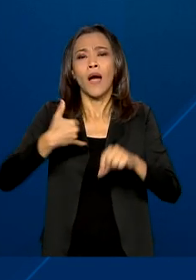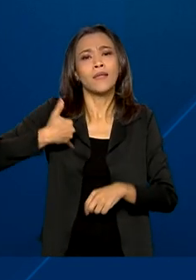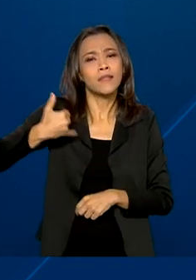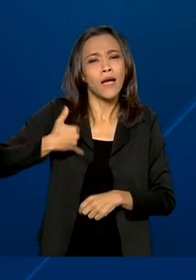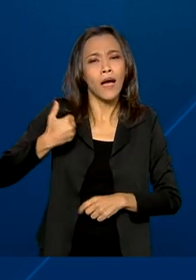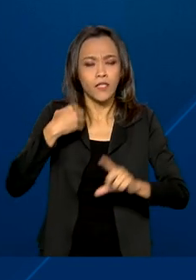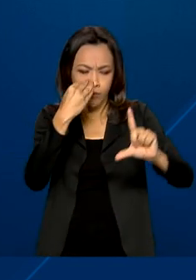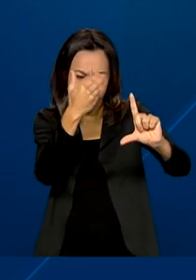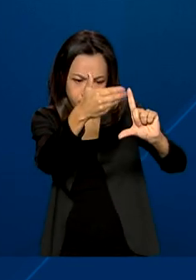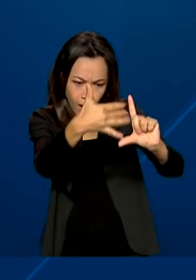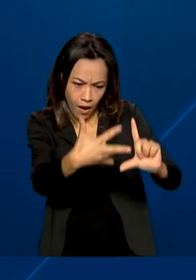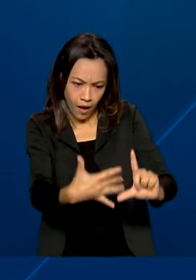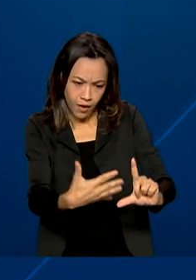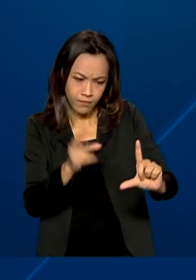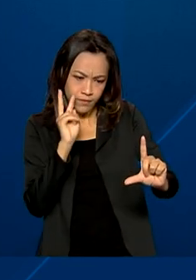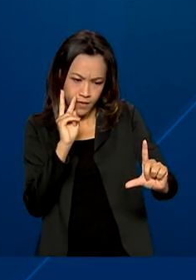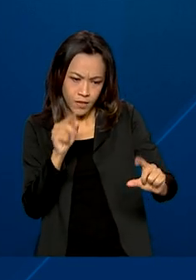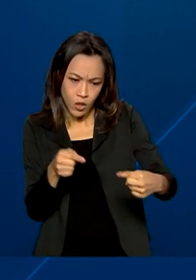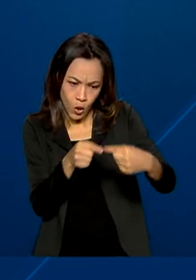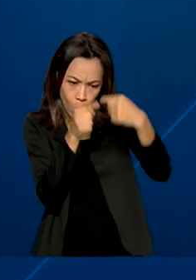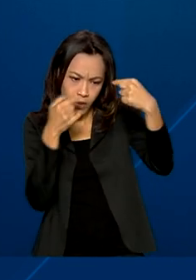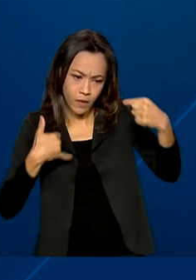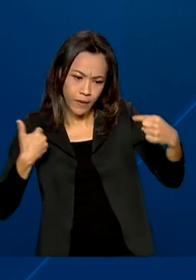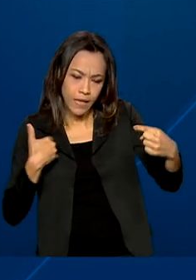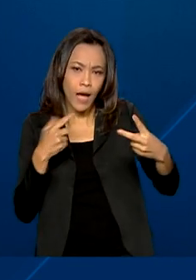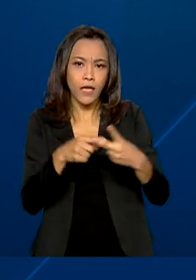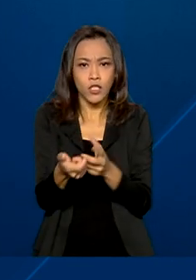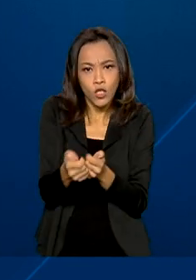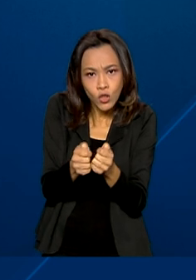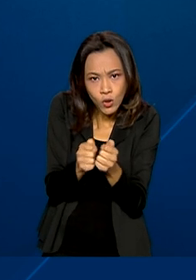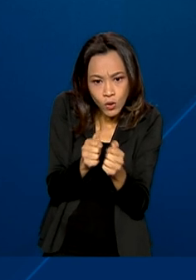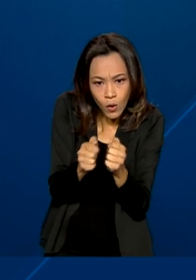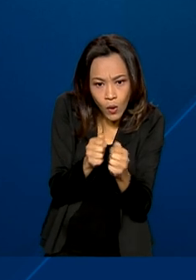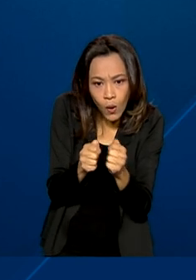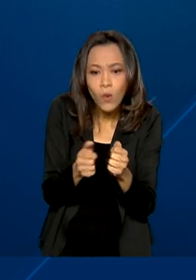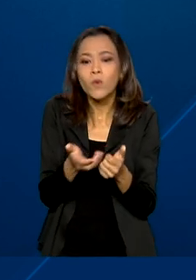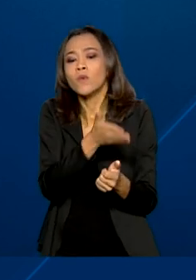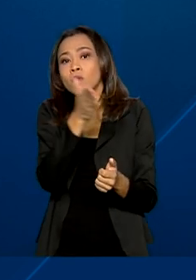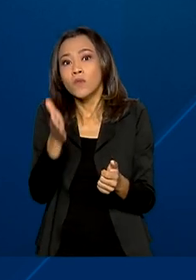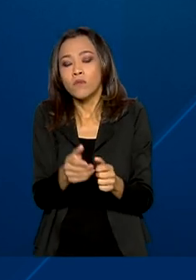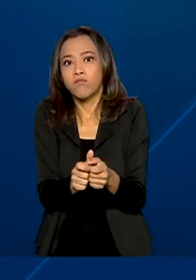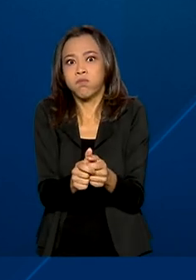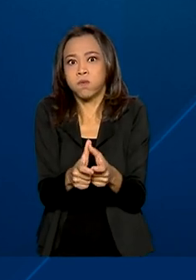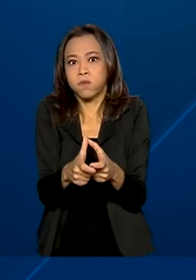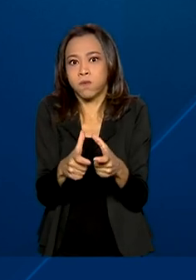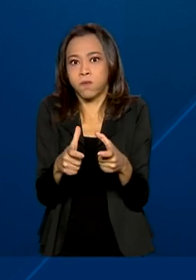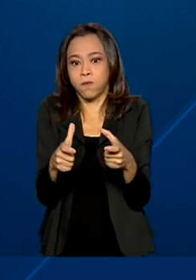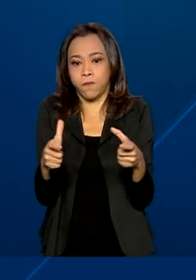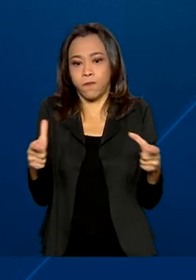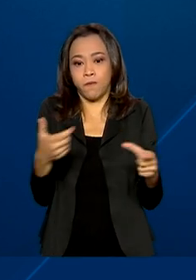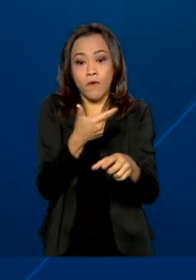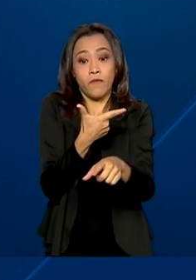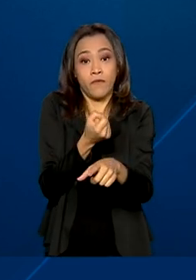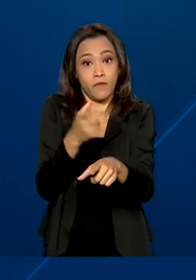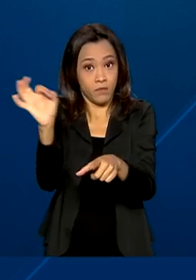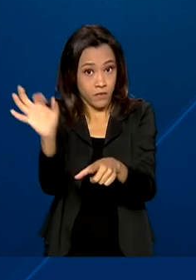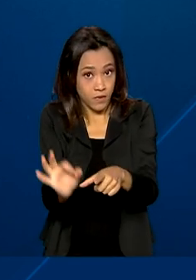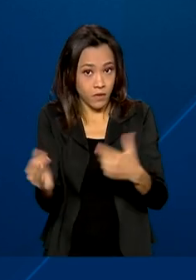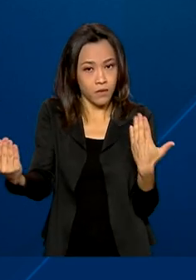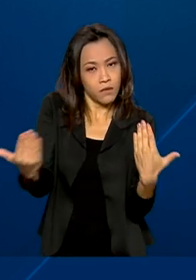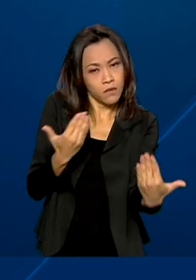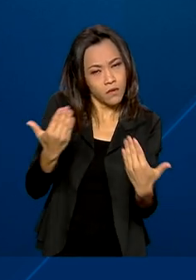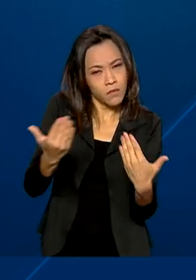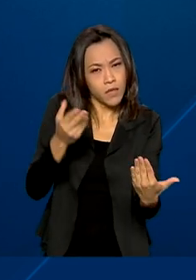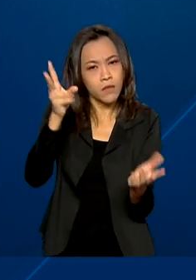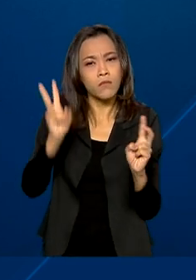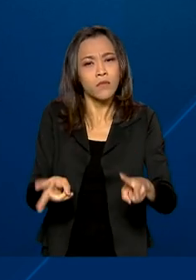filmes, programas de televisão, jogos eletrônicos e RPG cresceram quase 20% em comparação